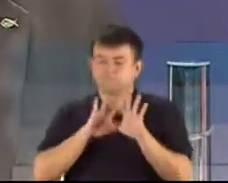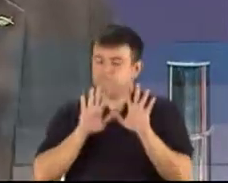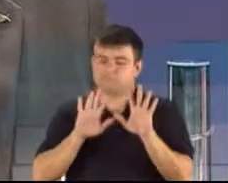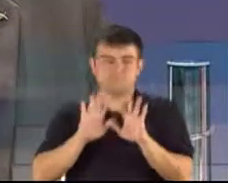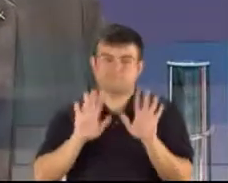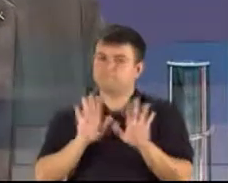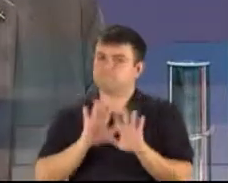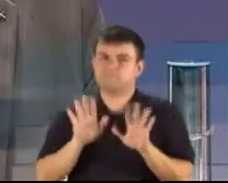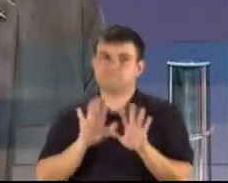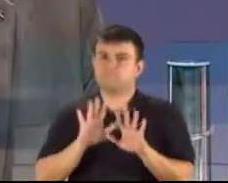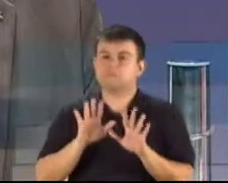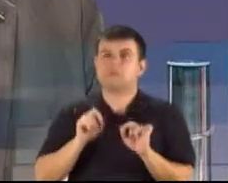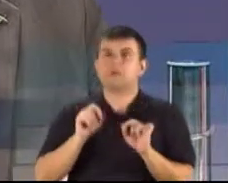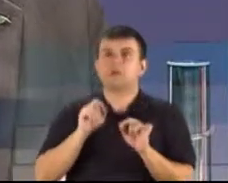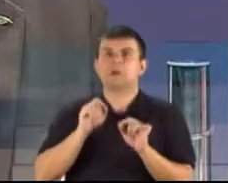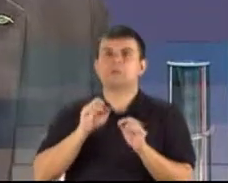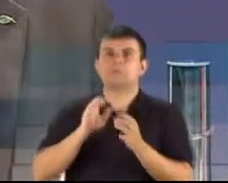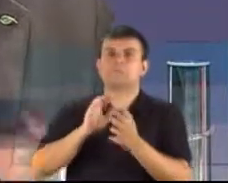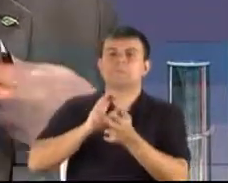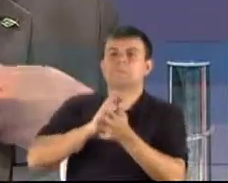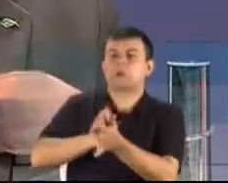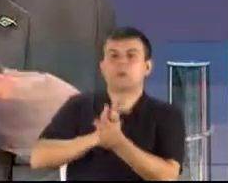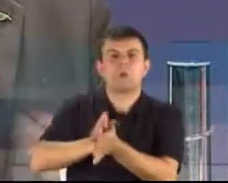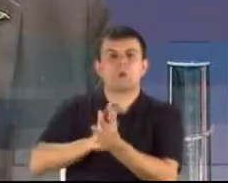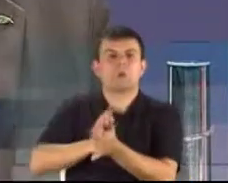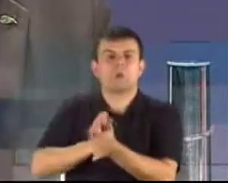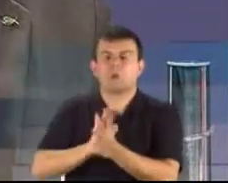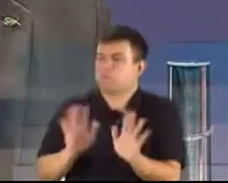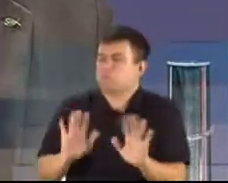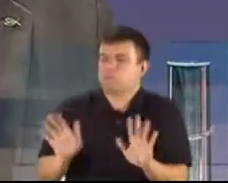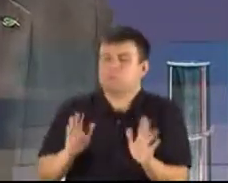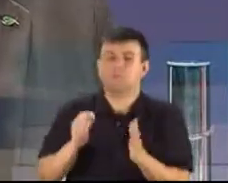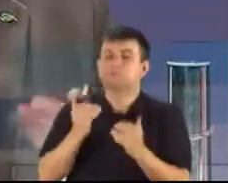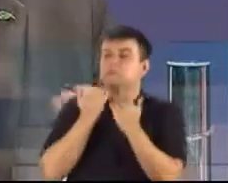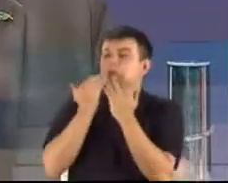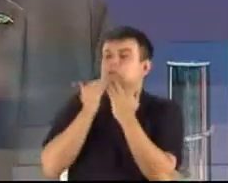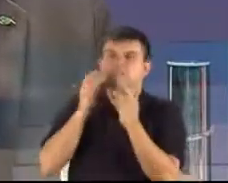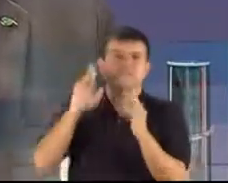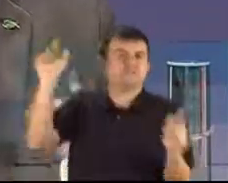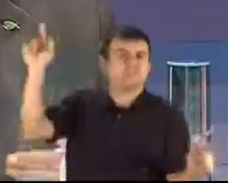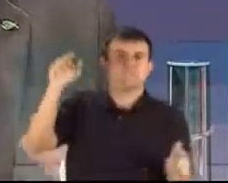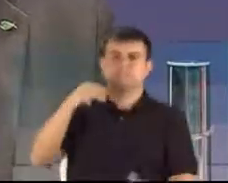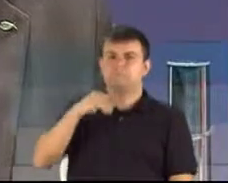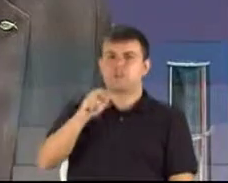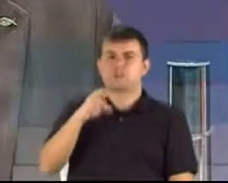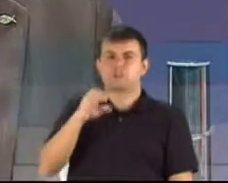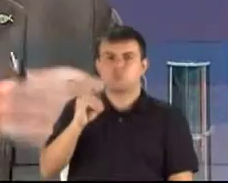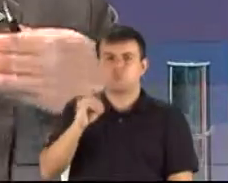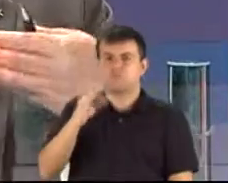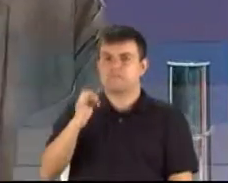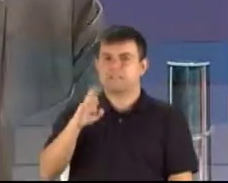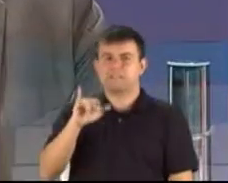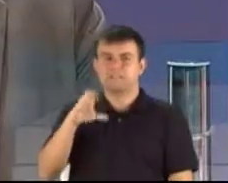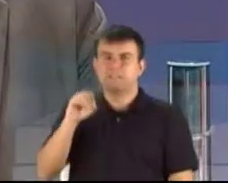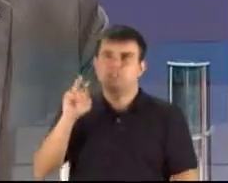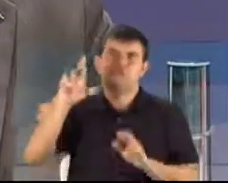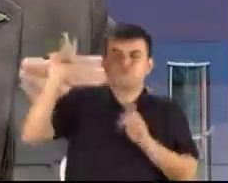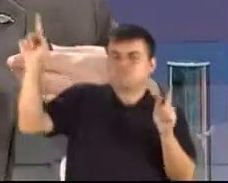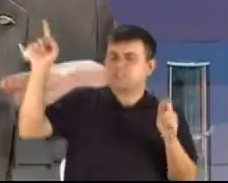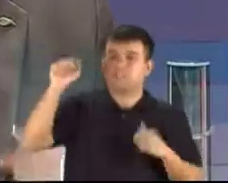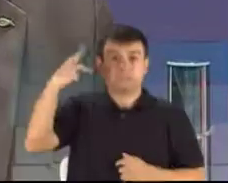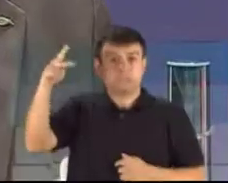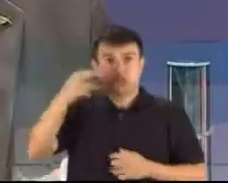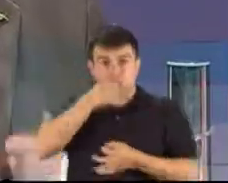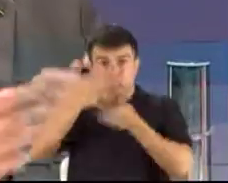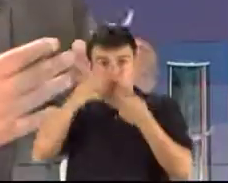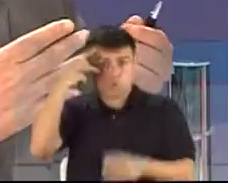de ser homofóbica ou não ser homofóbica. Eu não tenho nada a ver com o Marco Feliciano, ele é um deputado do meu partido, e ele tem lá as suas posições